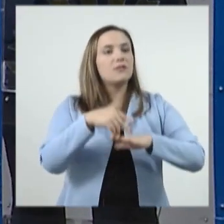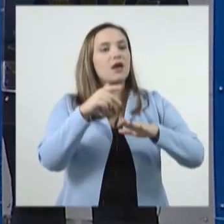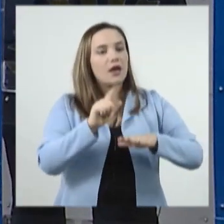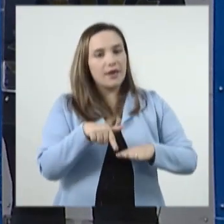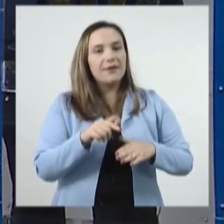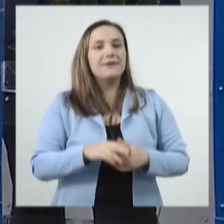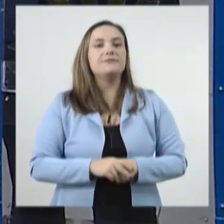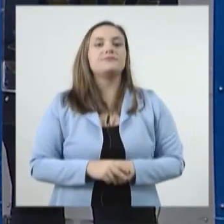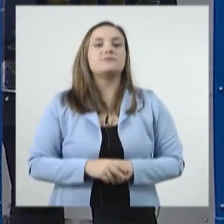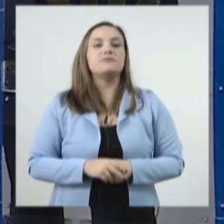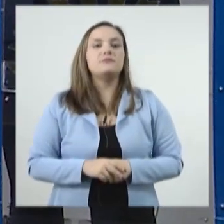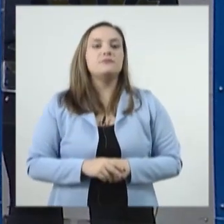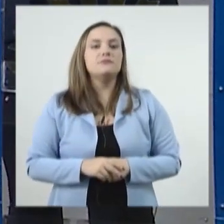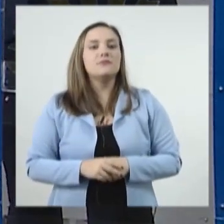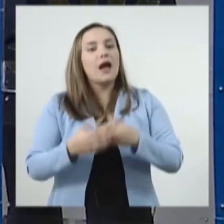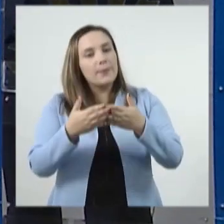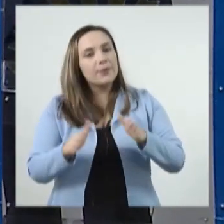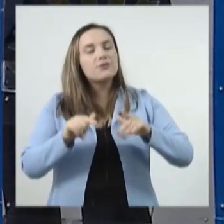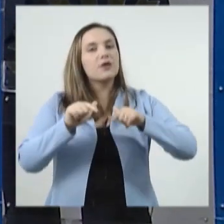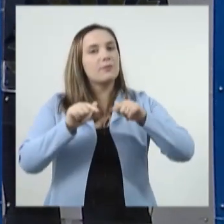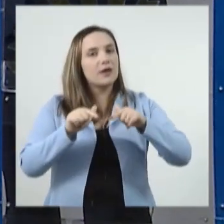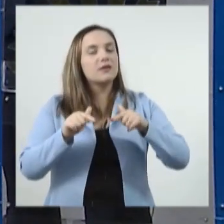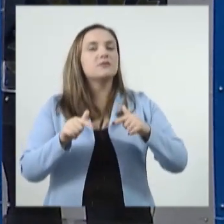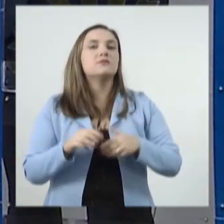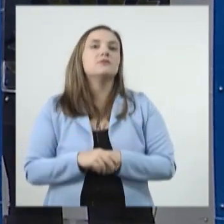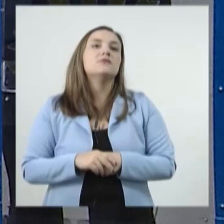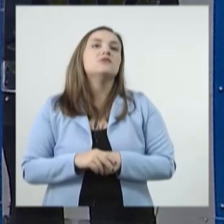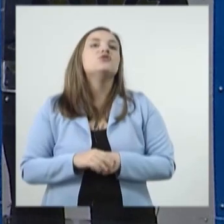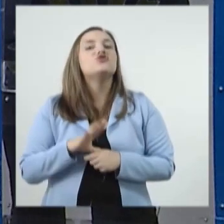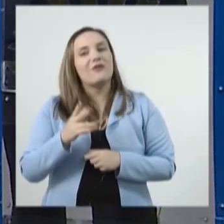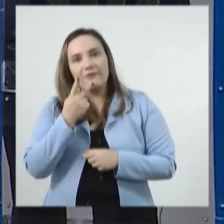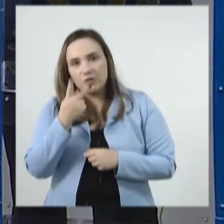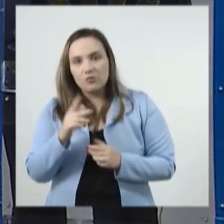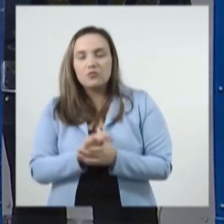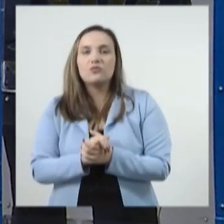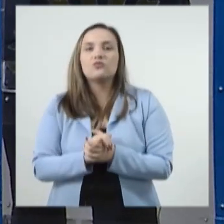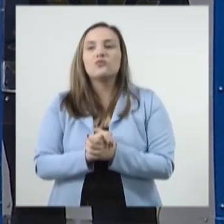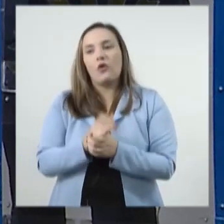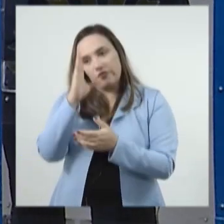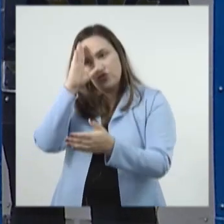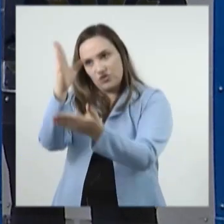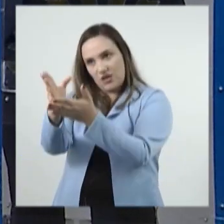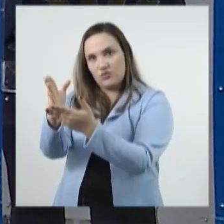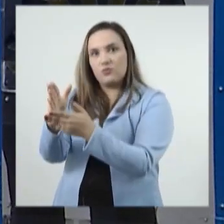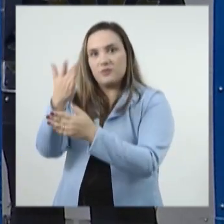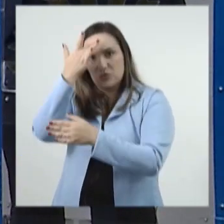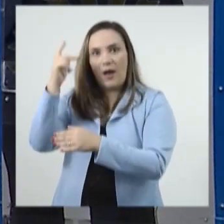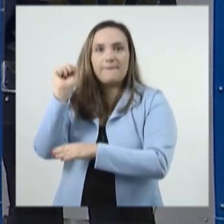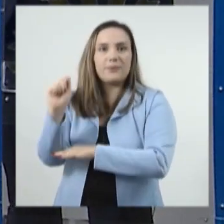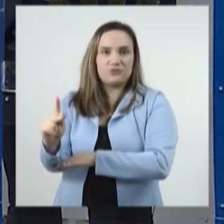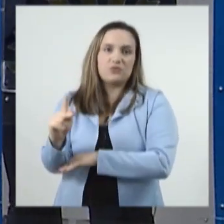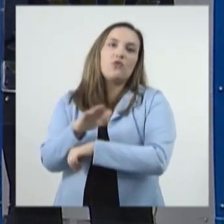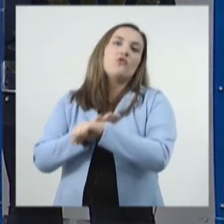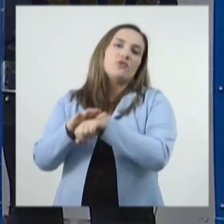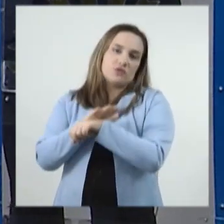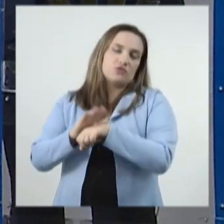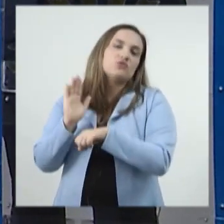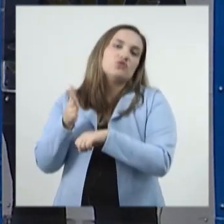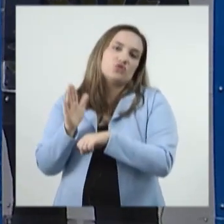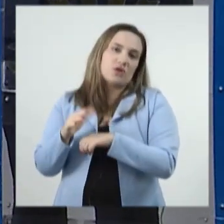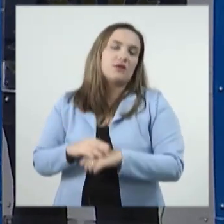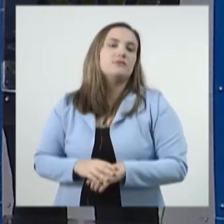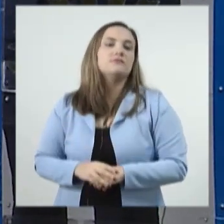sessão desse ano, na abertura dos trabalhos desse ano, e ao final, a gente até viu ele conversando diretamente com alguns servidores